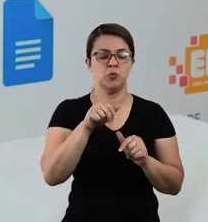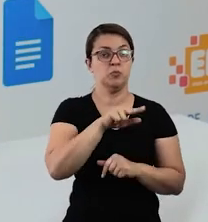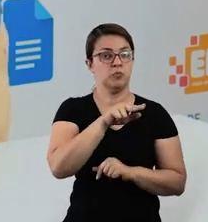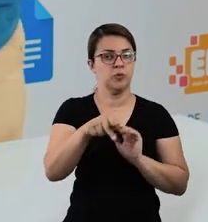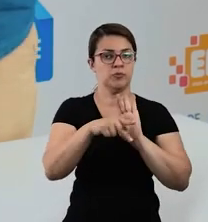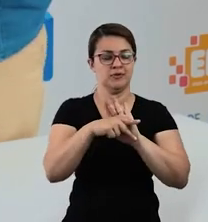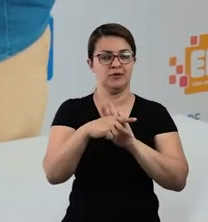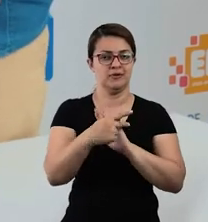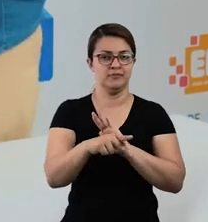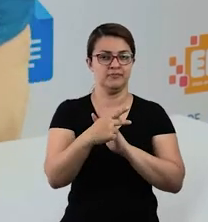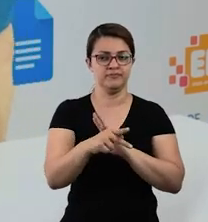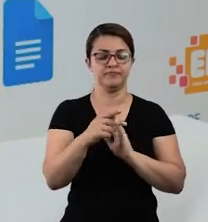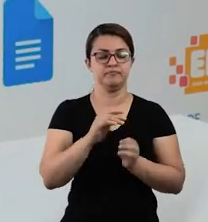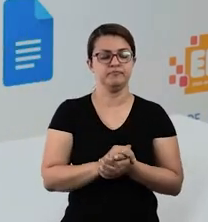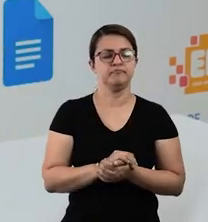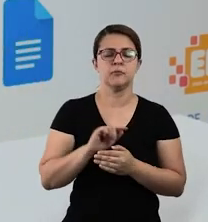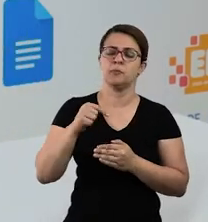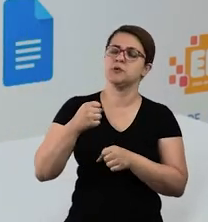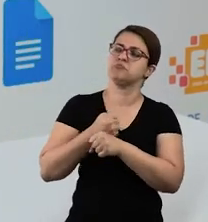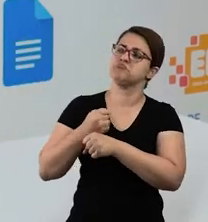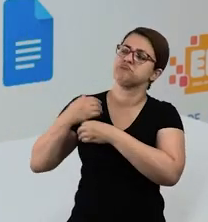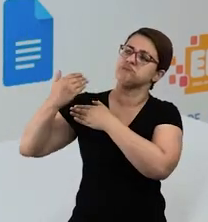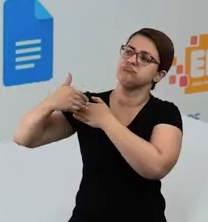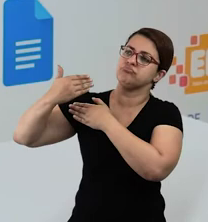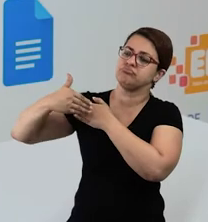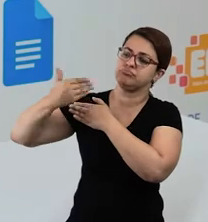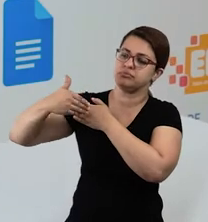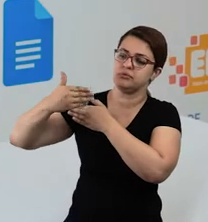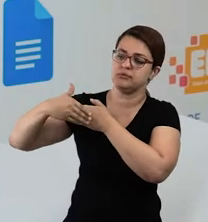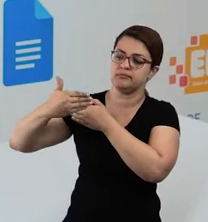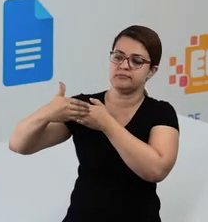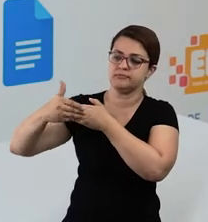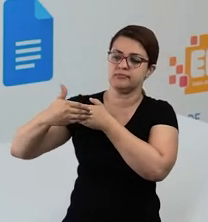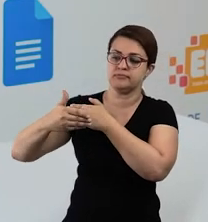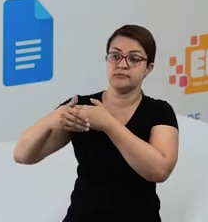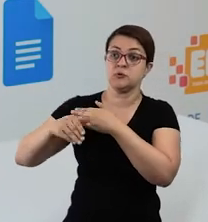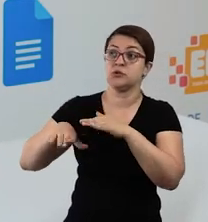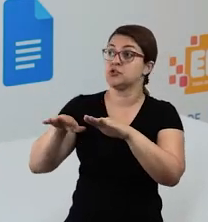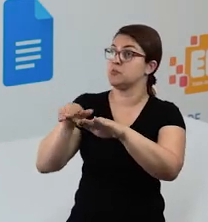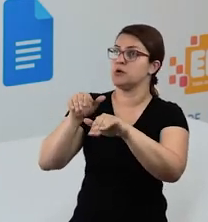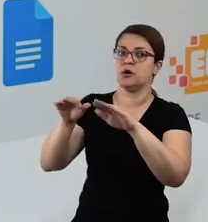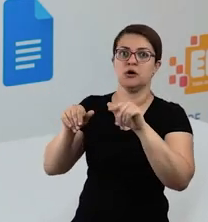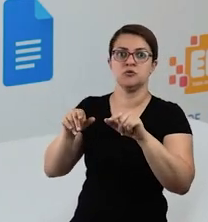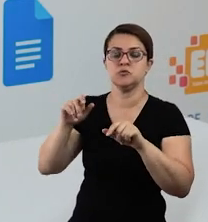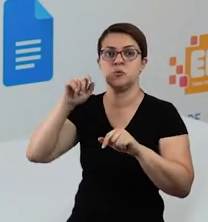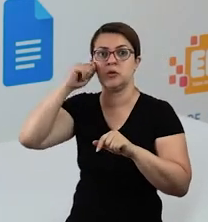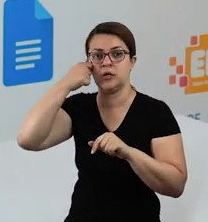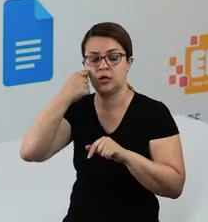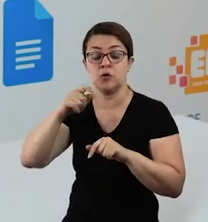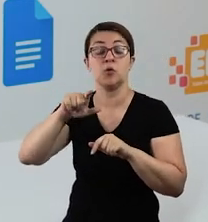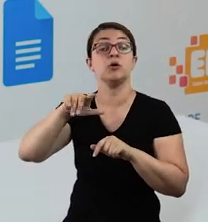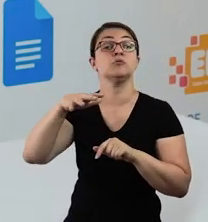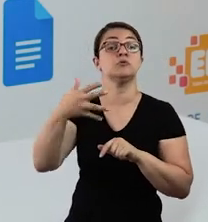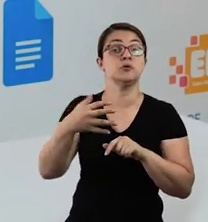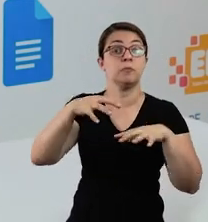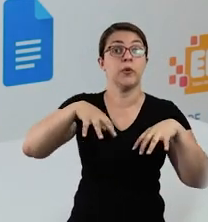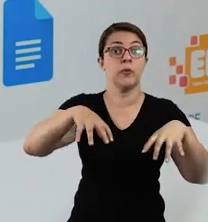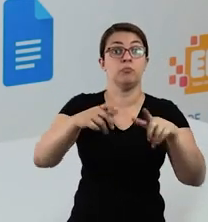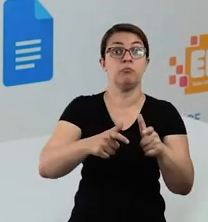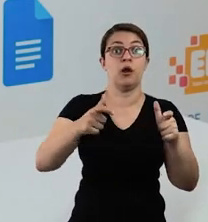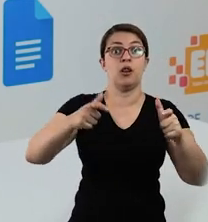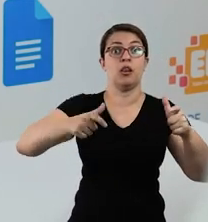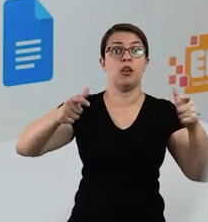África, tá bom? E aí, com o passar do tempo, ele aceitando cada vez mais negros, o quilombo aumentando, ele